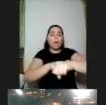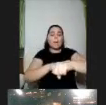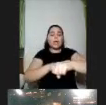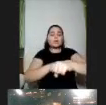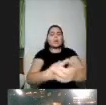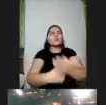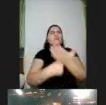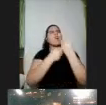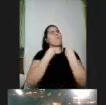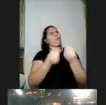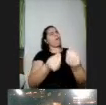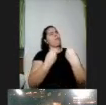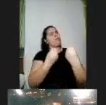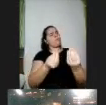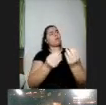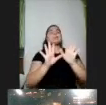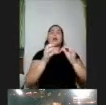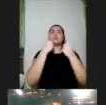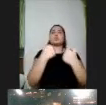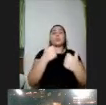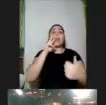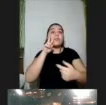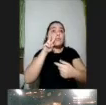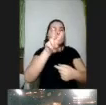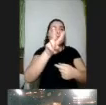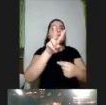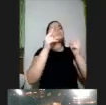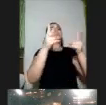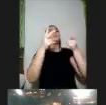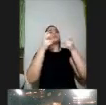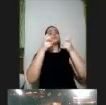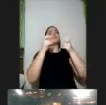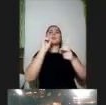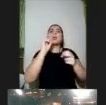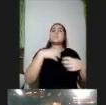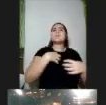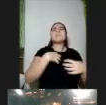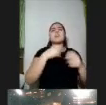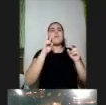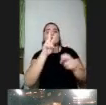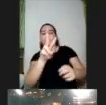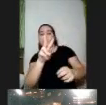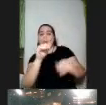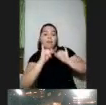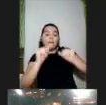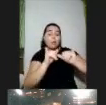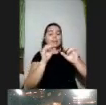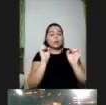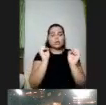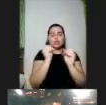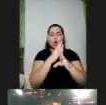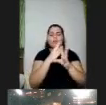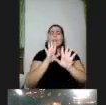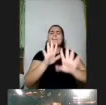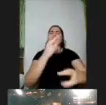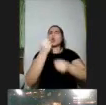como então tudo bem eu vi eu reconheci ou eu vi eu reconheci uma informação nova mas como eu